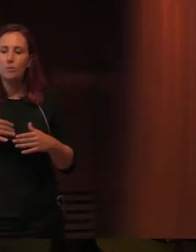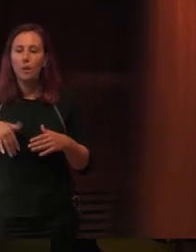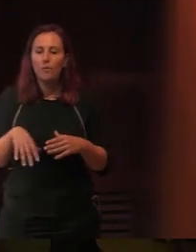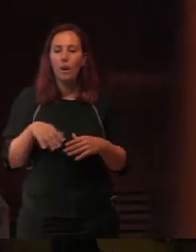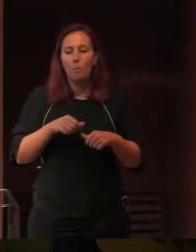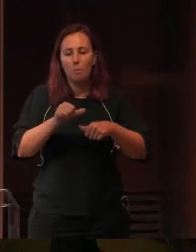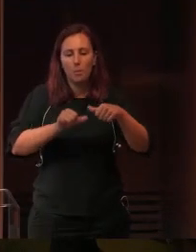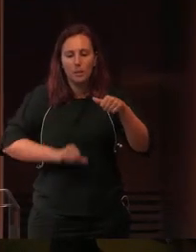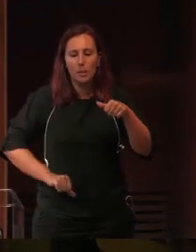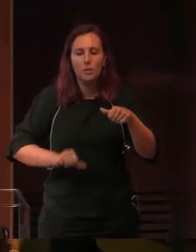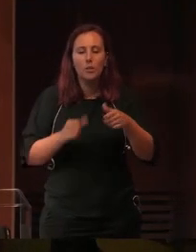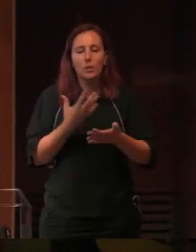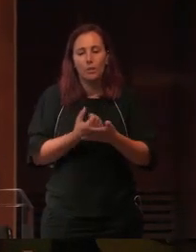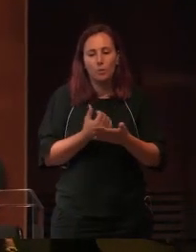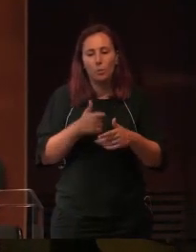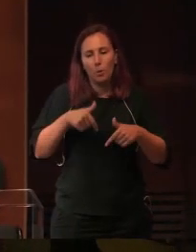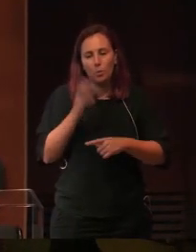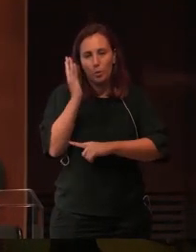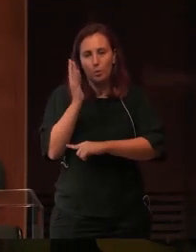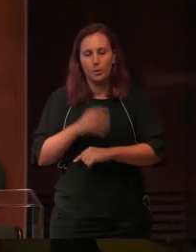uma mensagem que gravou para esta ocasião.